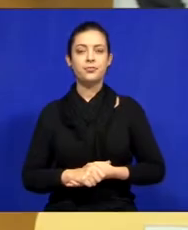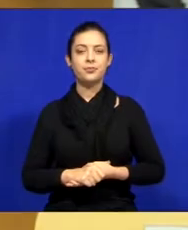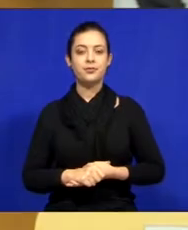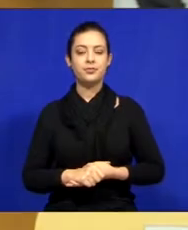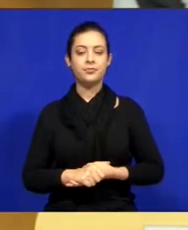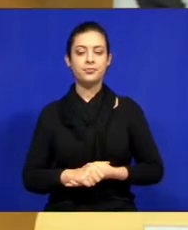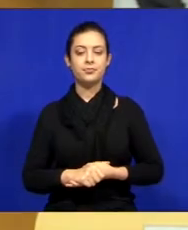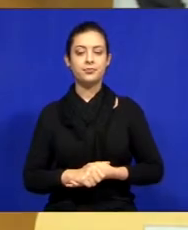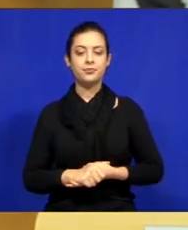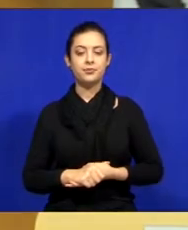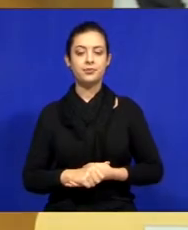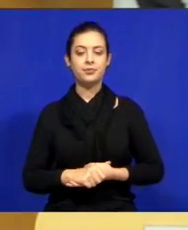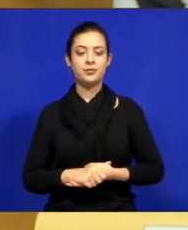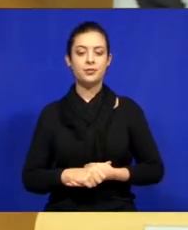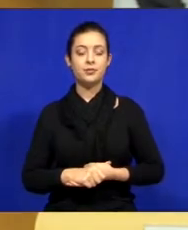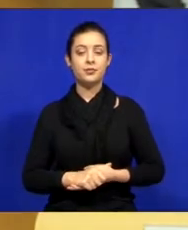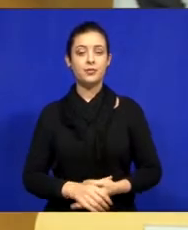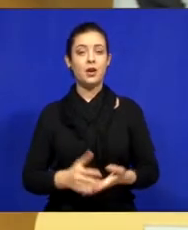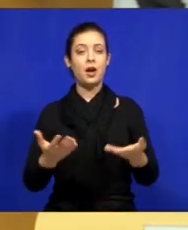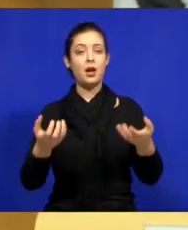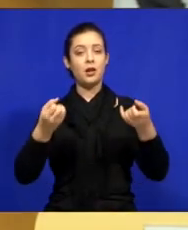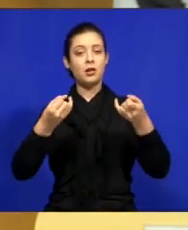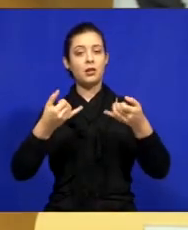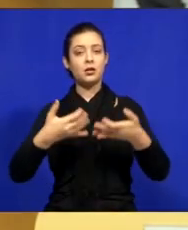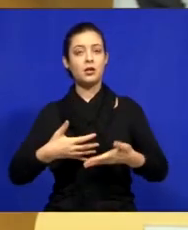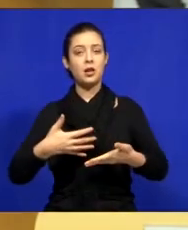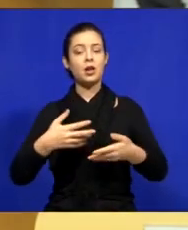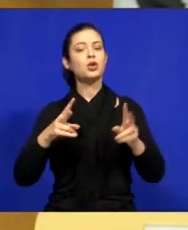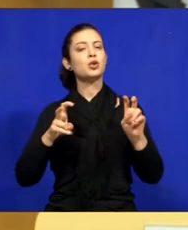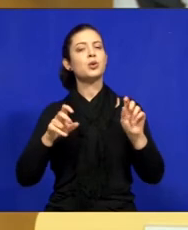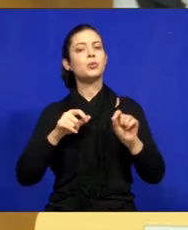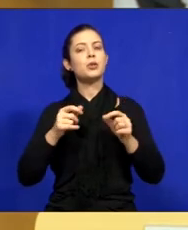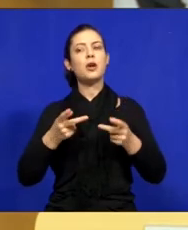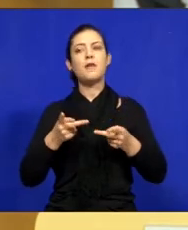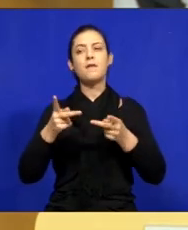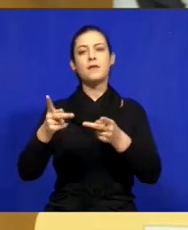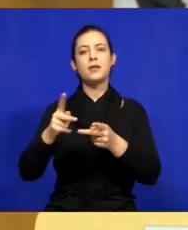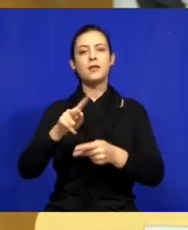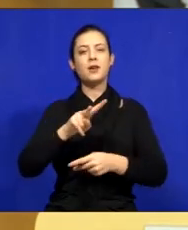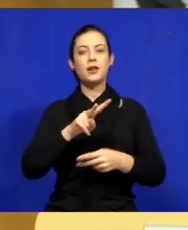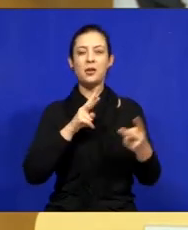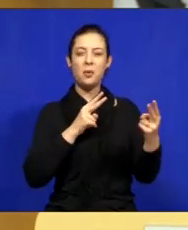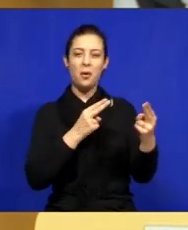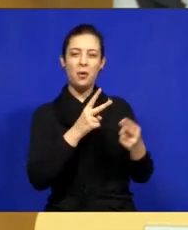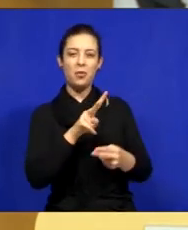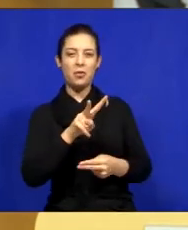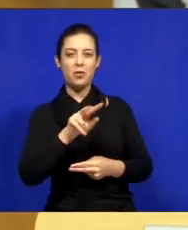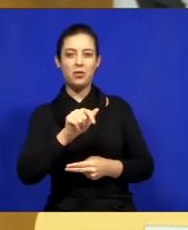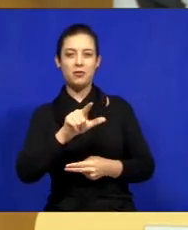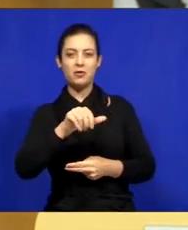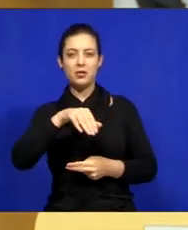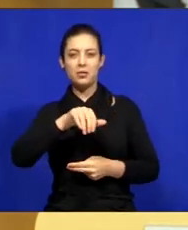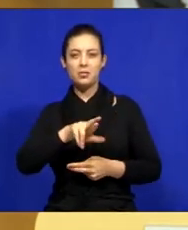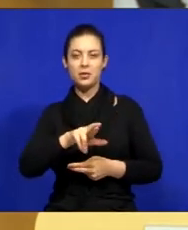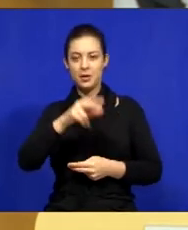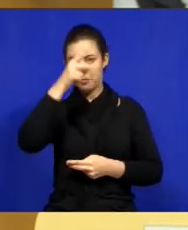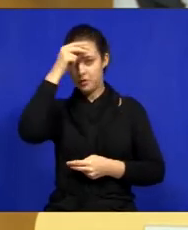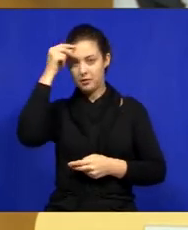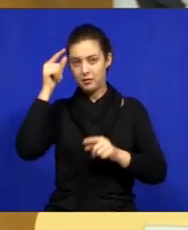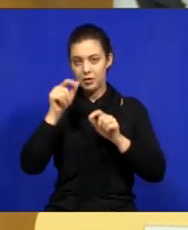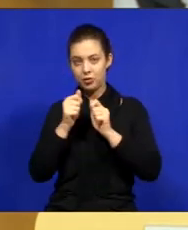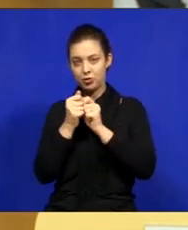gostaria também de falar agora da nossa visita, como disse o vereador Valmir aqui, estivemos com o prefeito municipal,